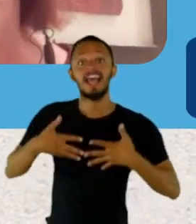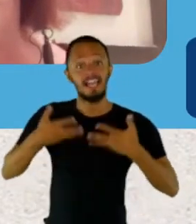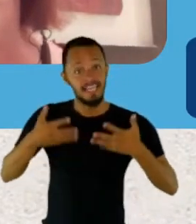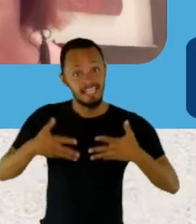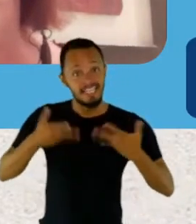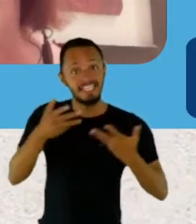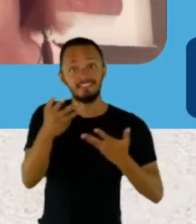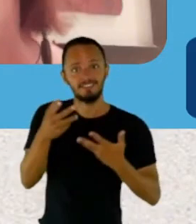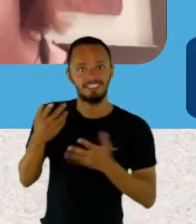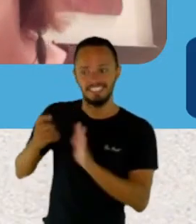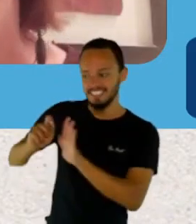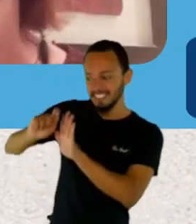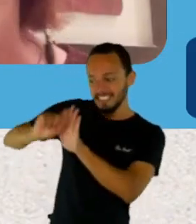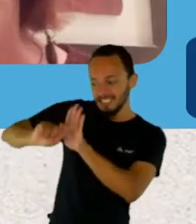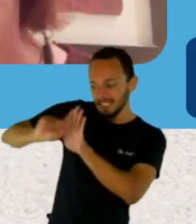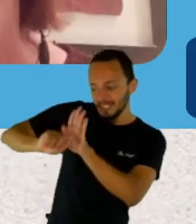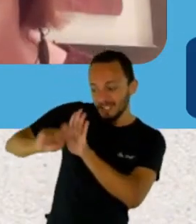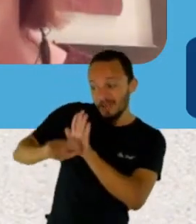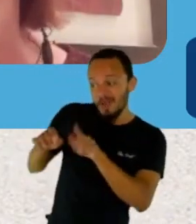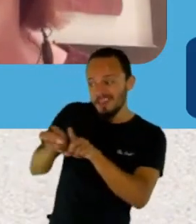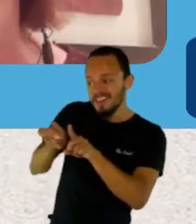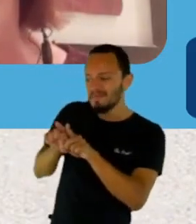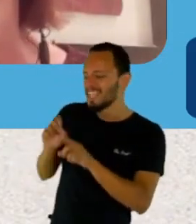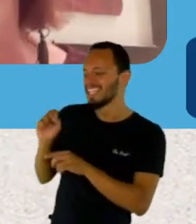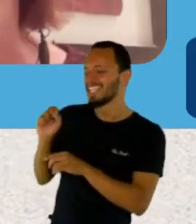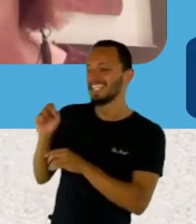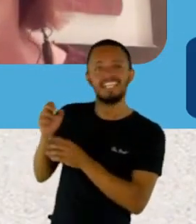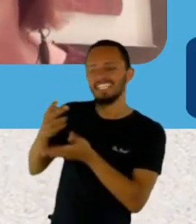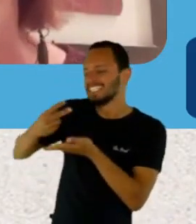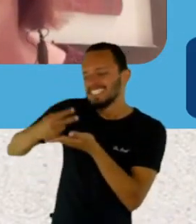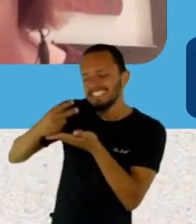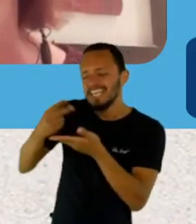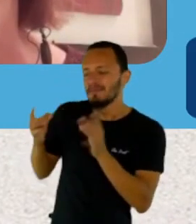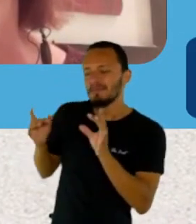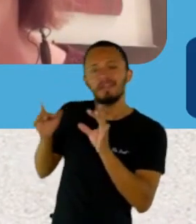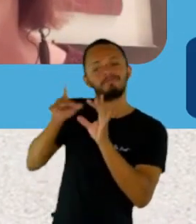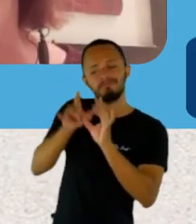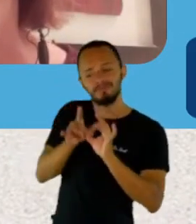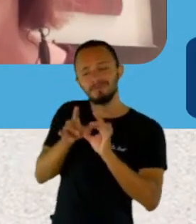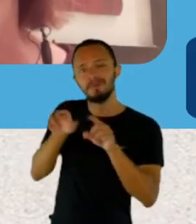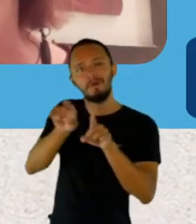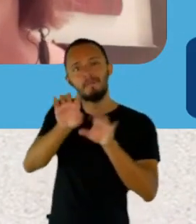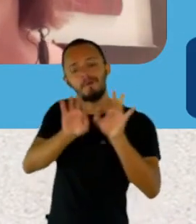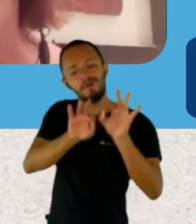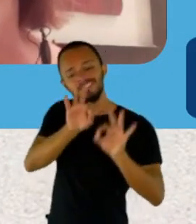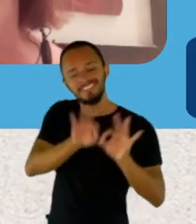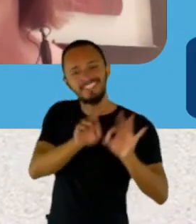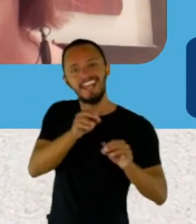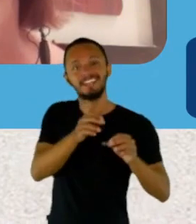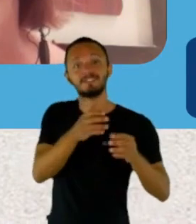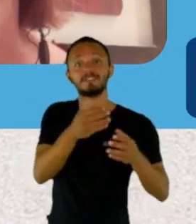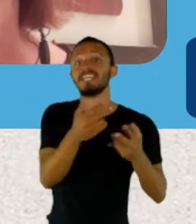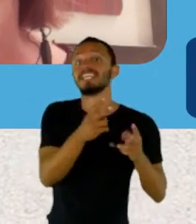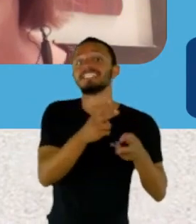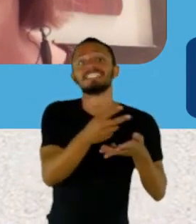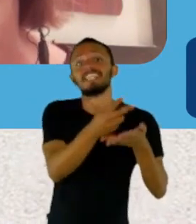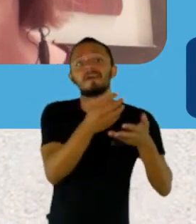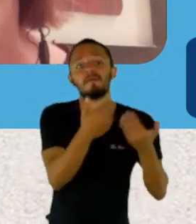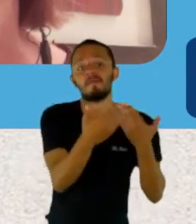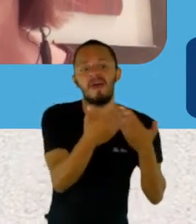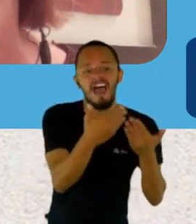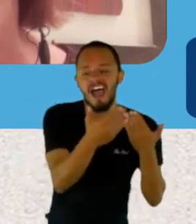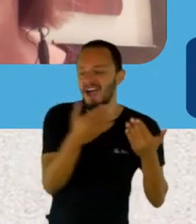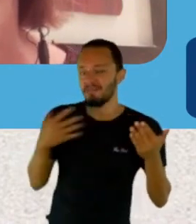fãs do projeto, né? E ficam felizes de estar com a gente, contar as suas histórias e falar sobre seus